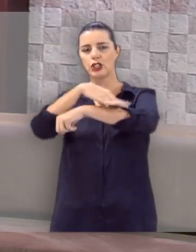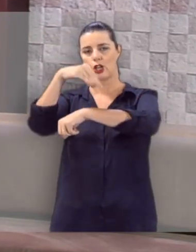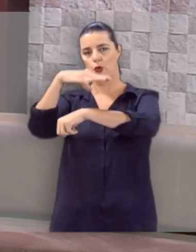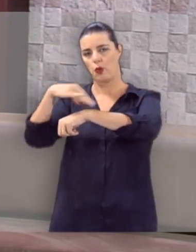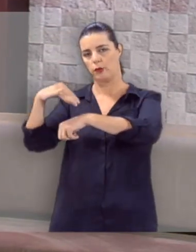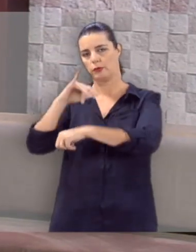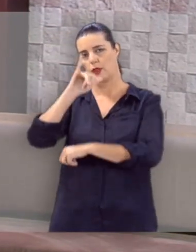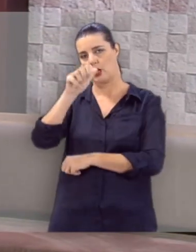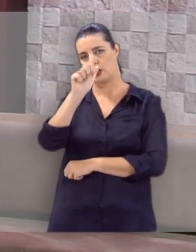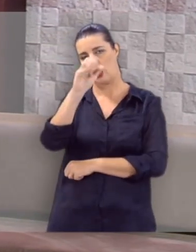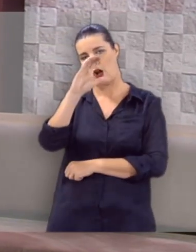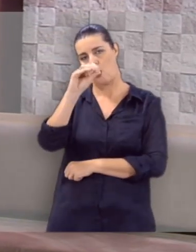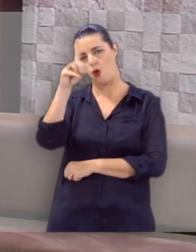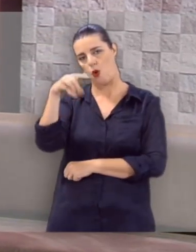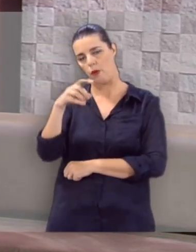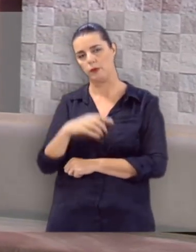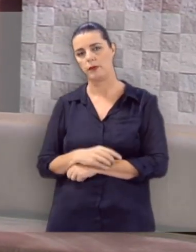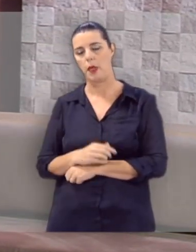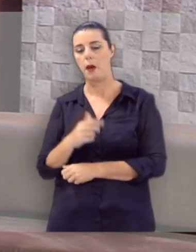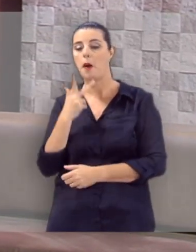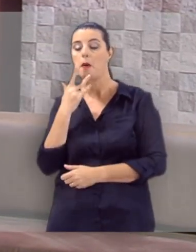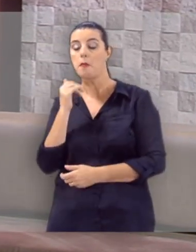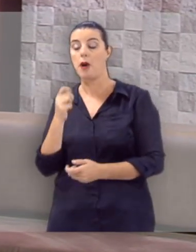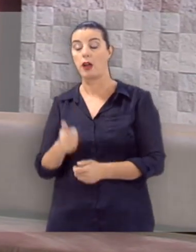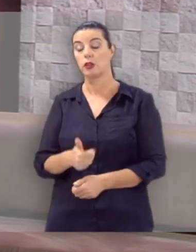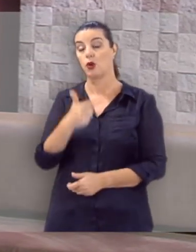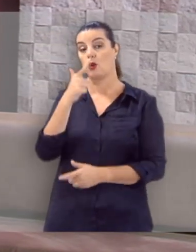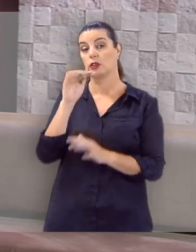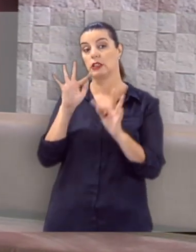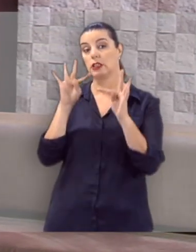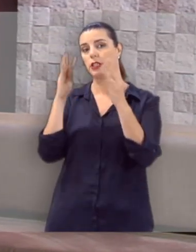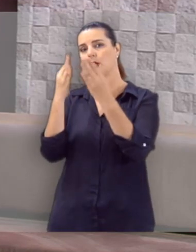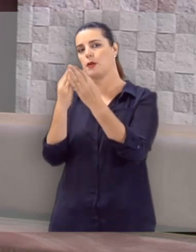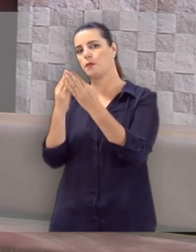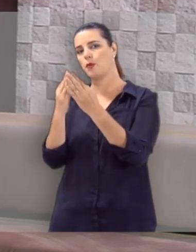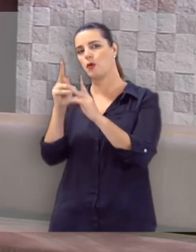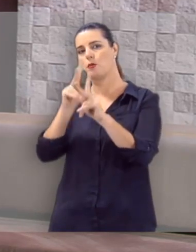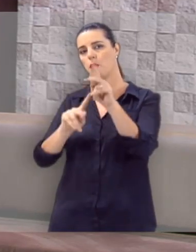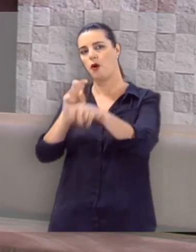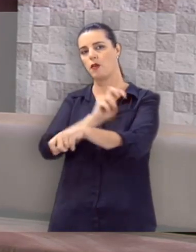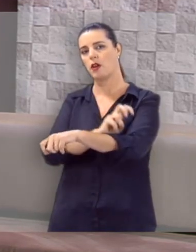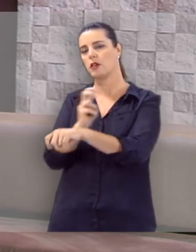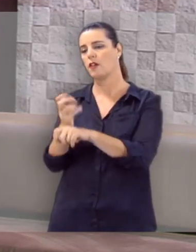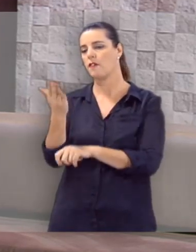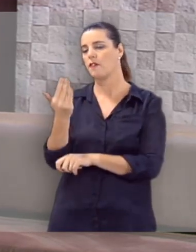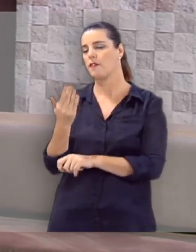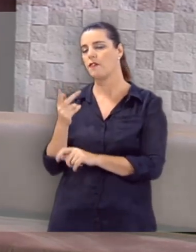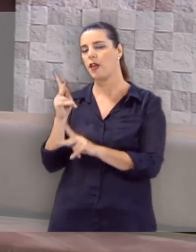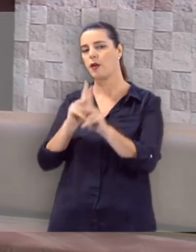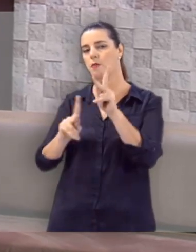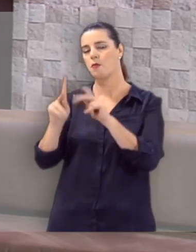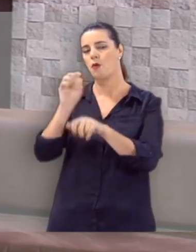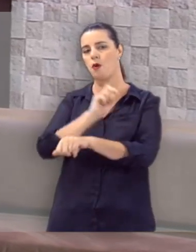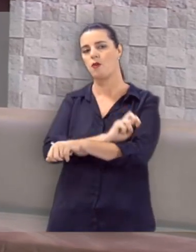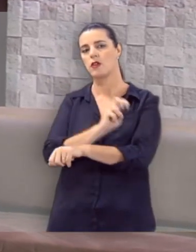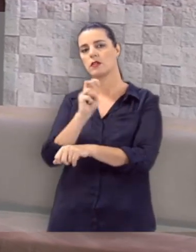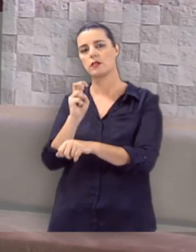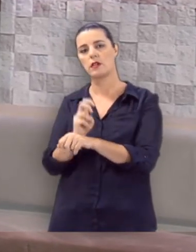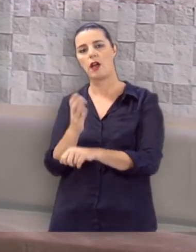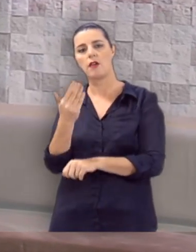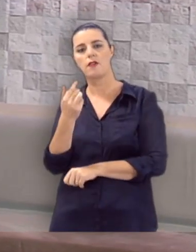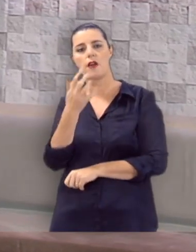Jacó. Jacó é o pai das doze tribos de Israel, de onde vem a nação de Israel,